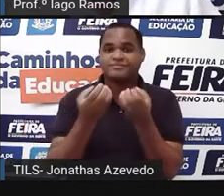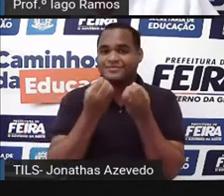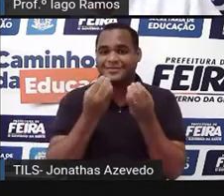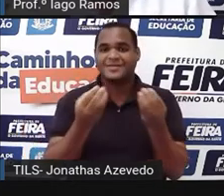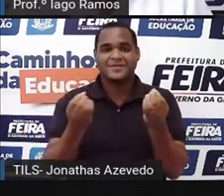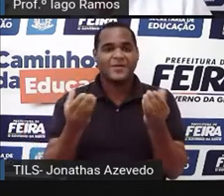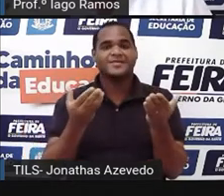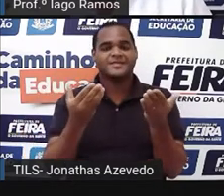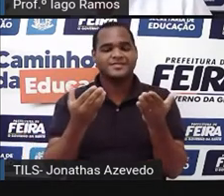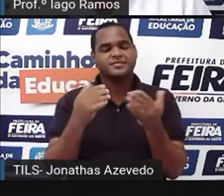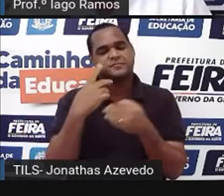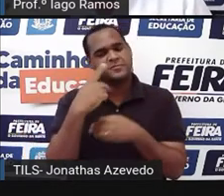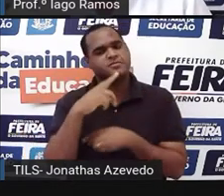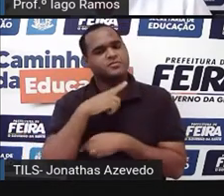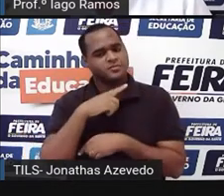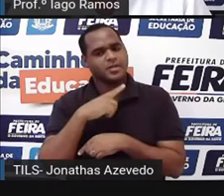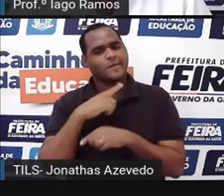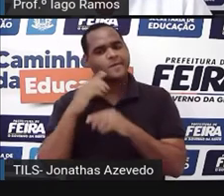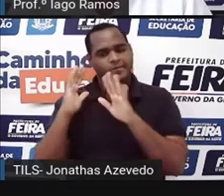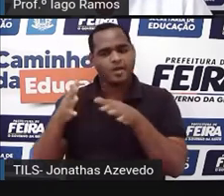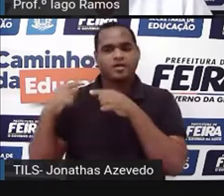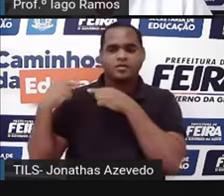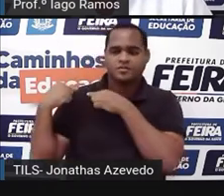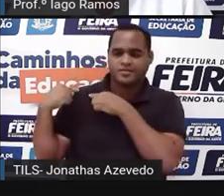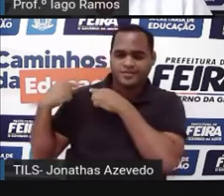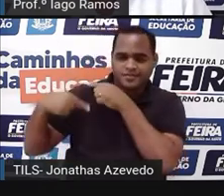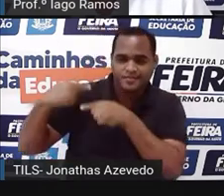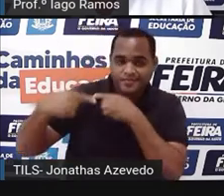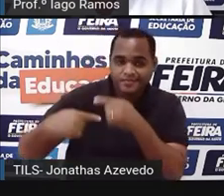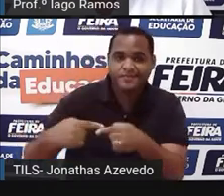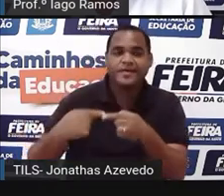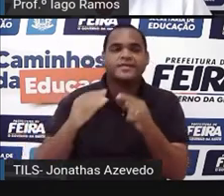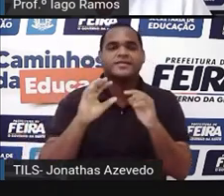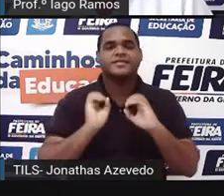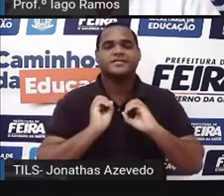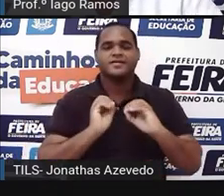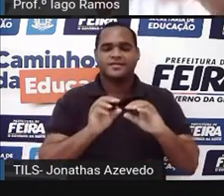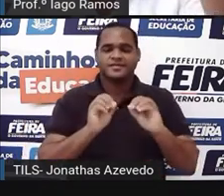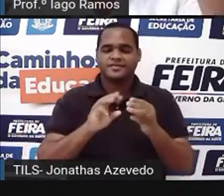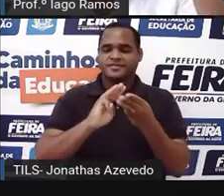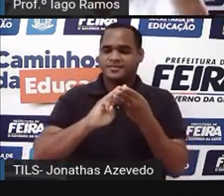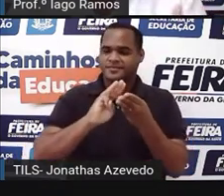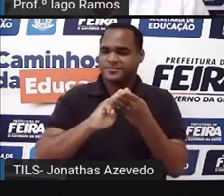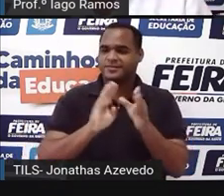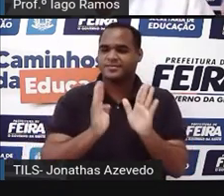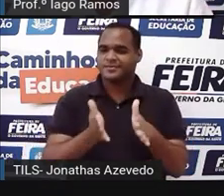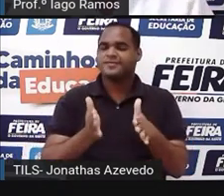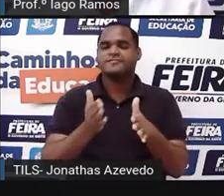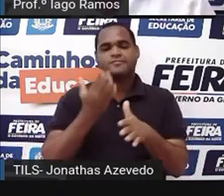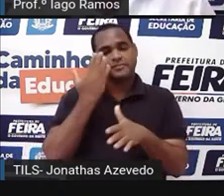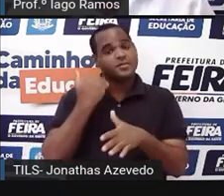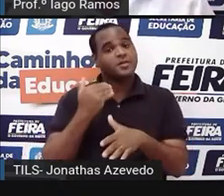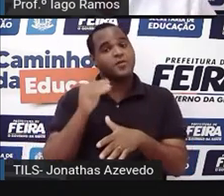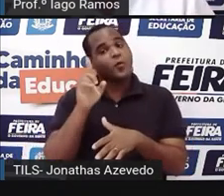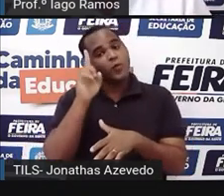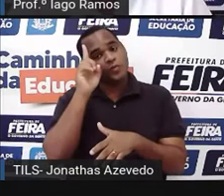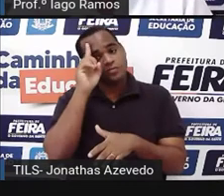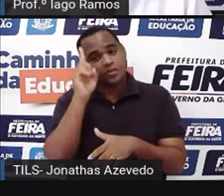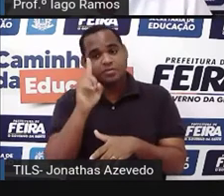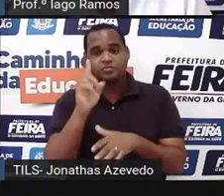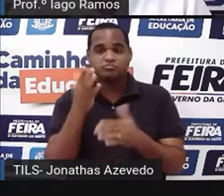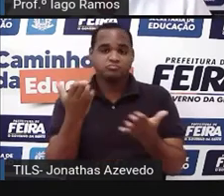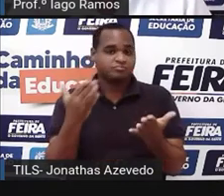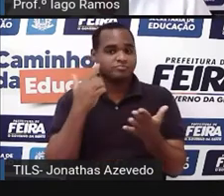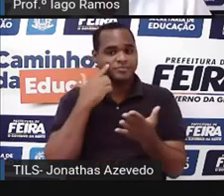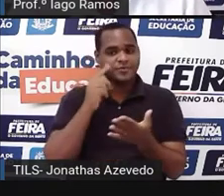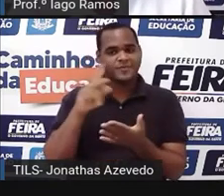você já deve ter me acompanhado em nossas aulas de matemática, né? E sabe, ou já deve saber, que eu sou o